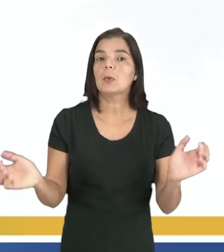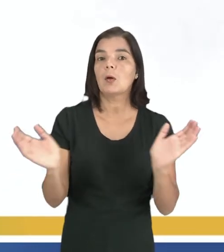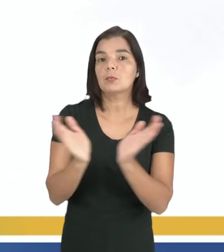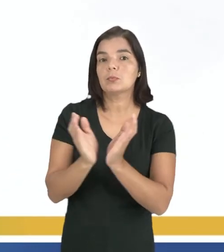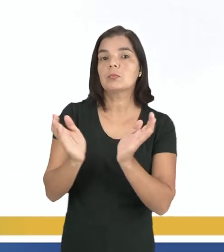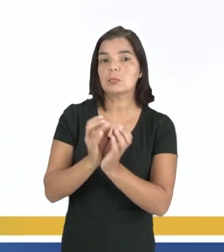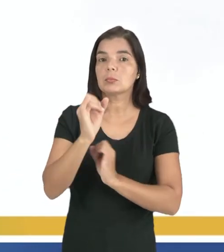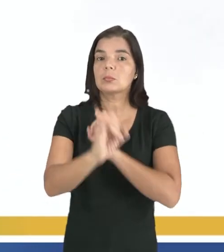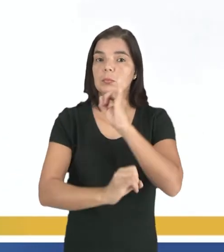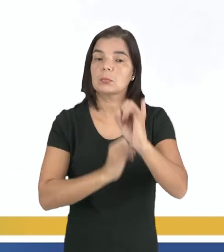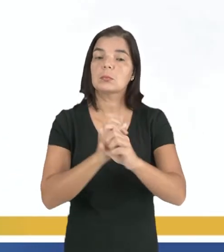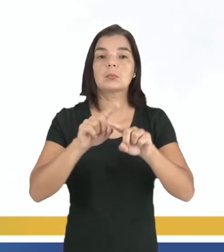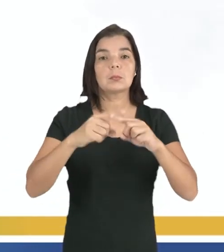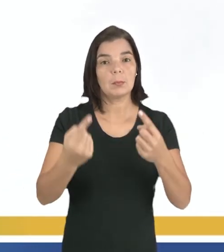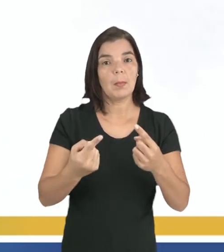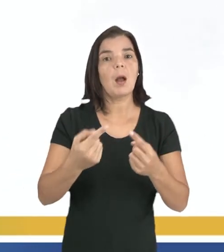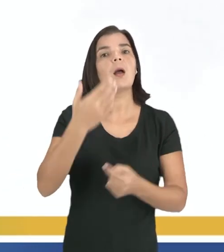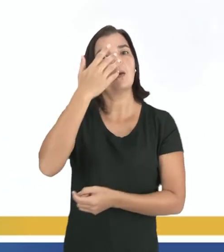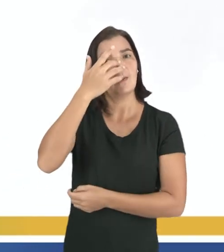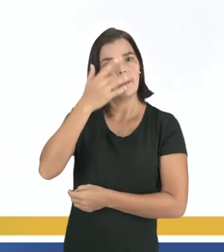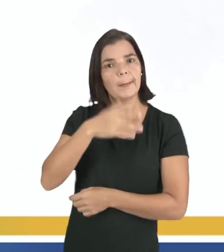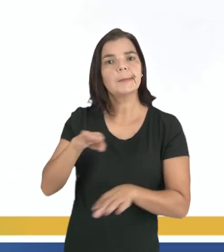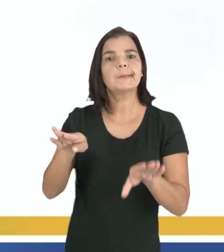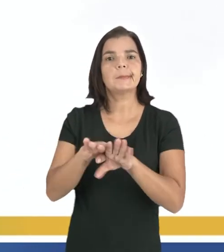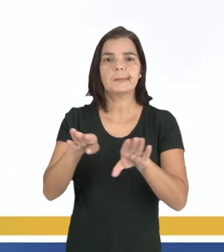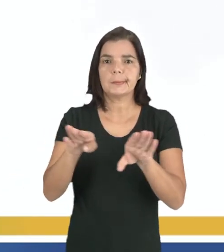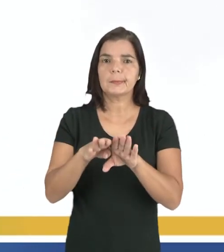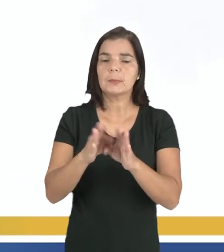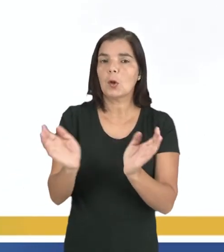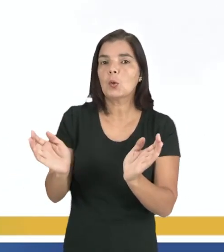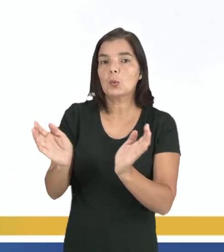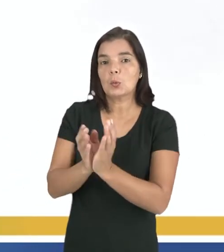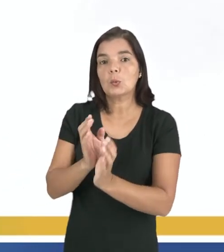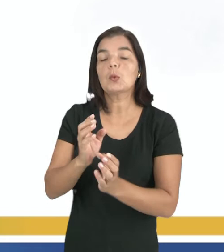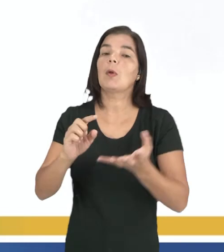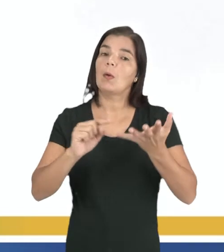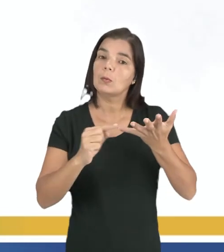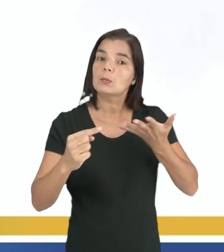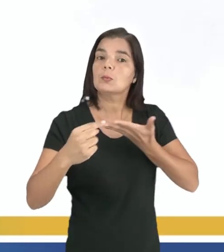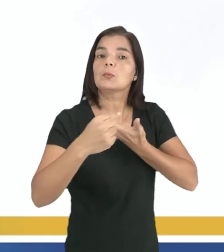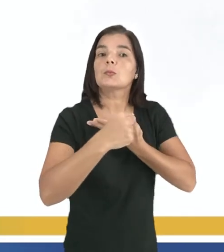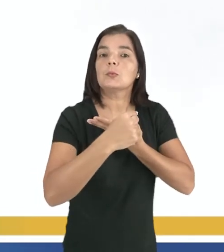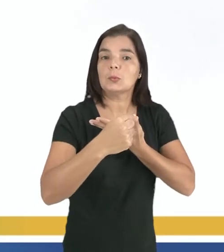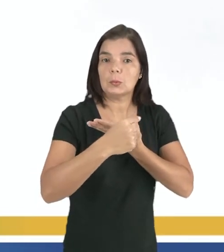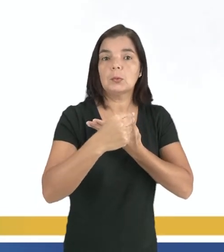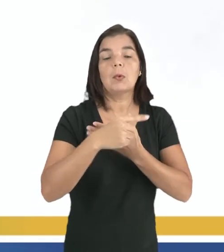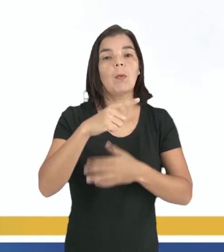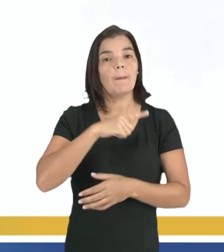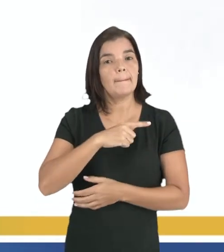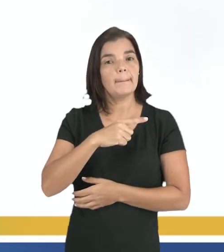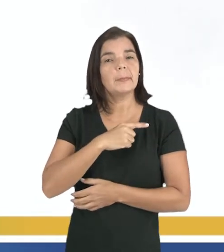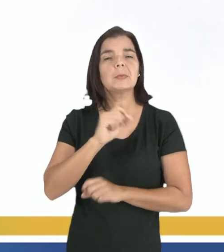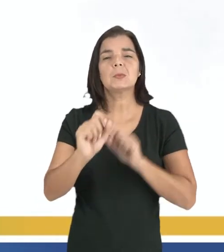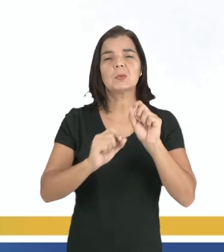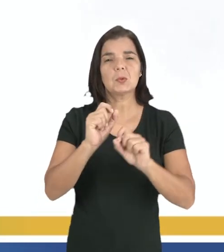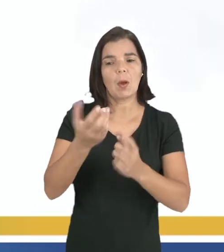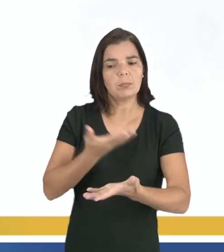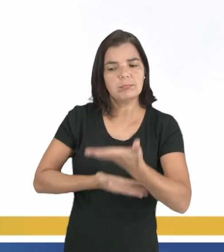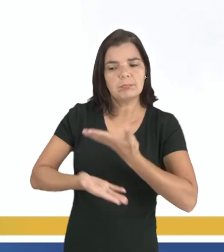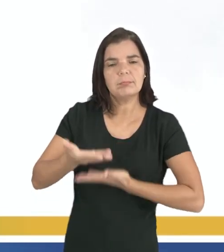da comunidade. Porém, muitas crianças, para poder fazer parte dessa rede social, para poder compartilhar, para poder ter a